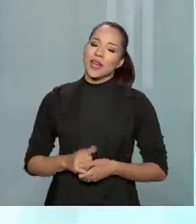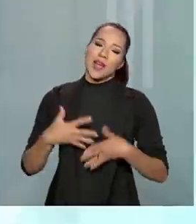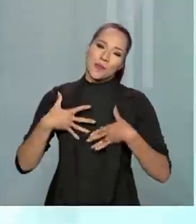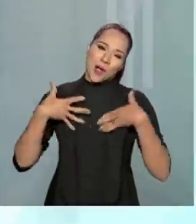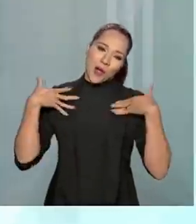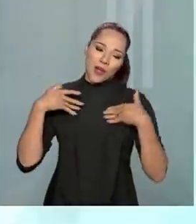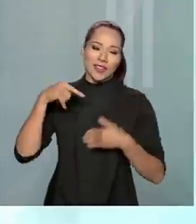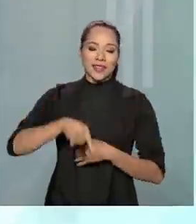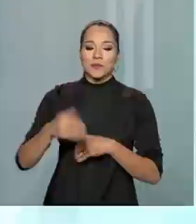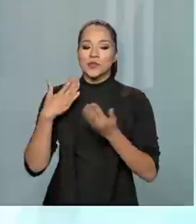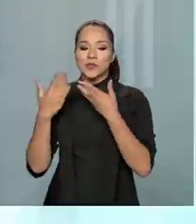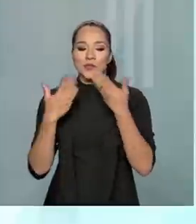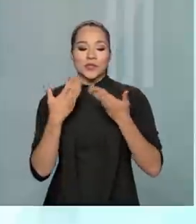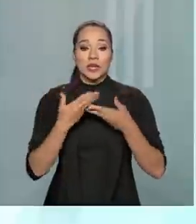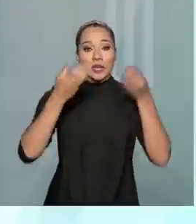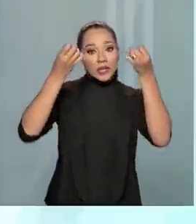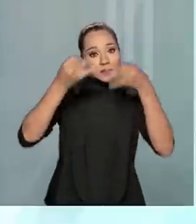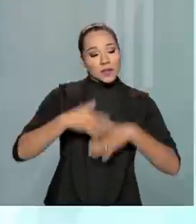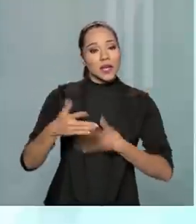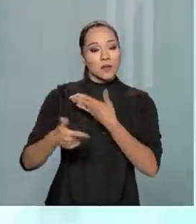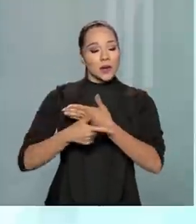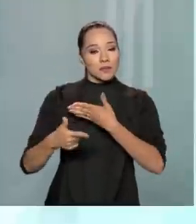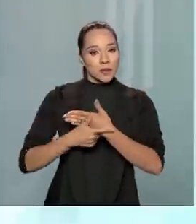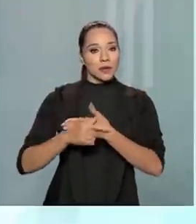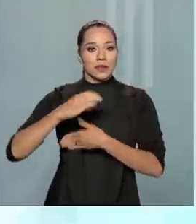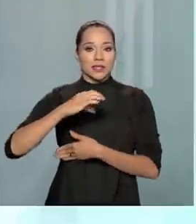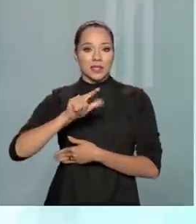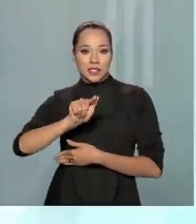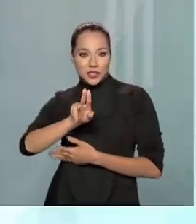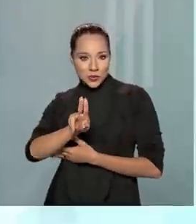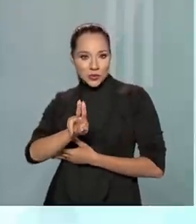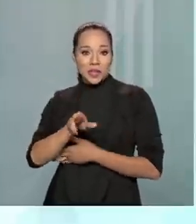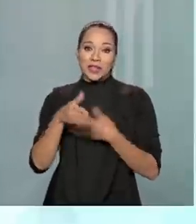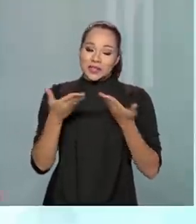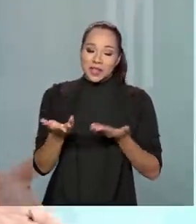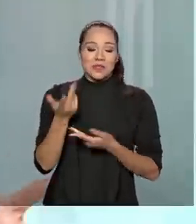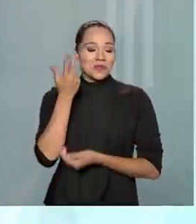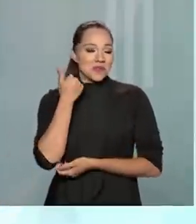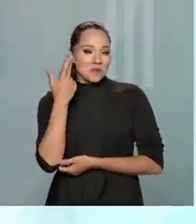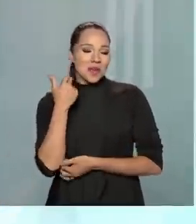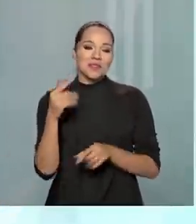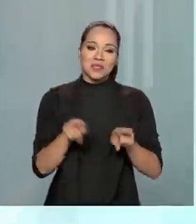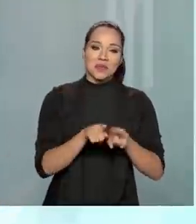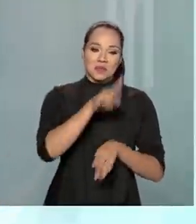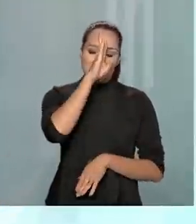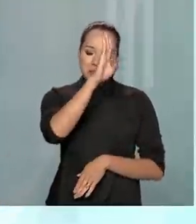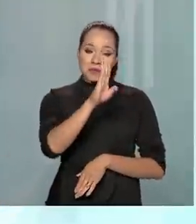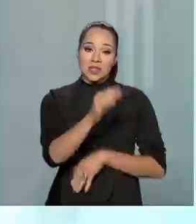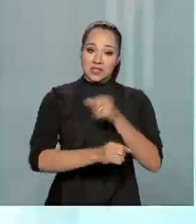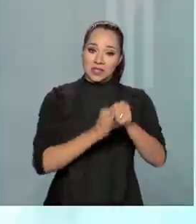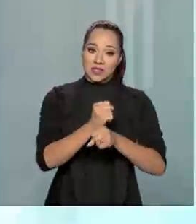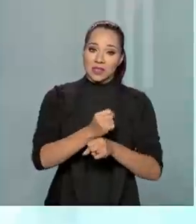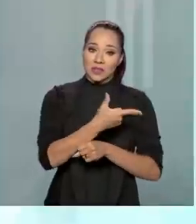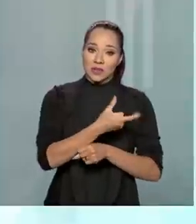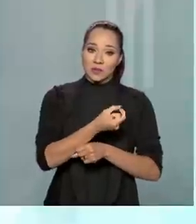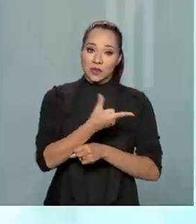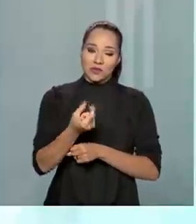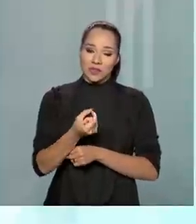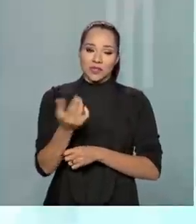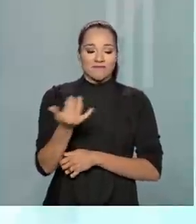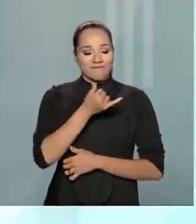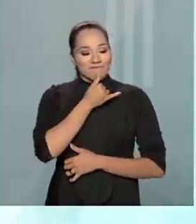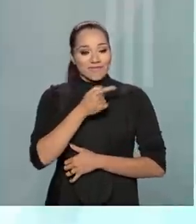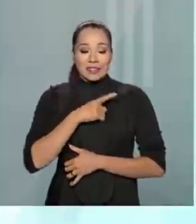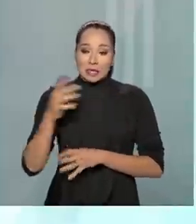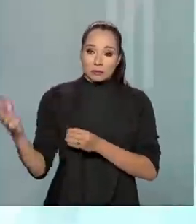Pauta para a gente bater um papo e poder esclarecer o papel da CGU, tanto na sua vida normal como principalmente nesse ano de 2020, que infelizmente fomos